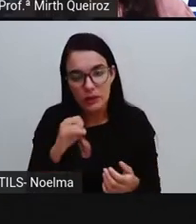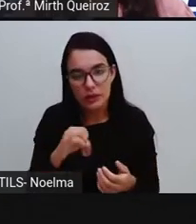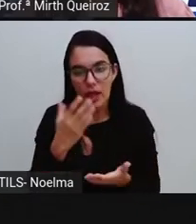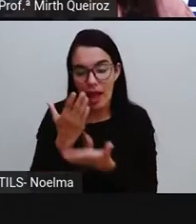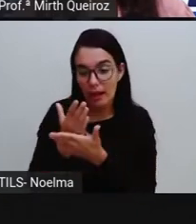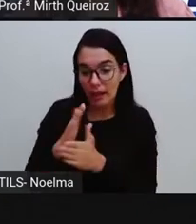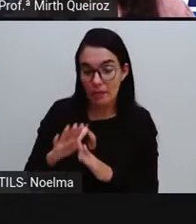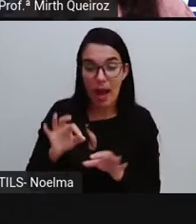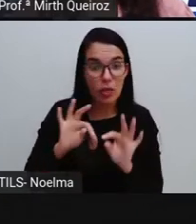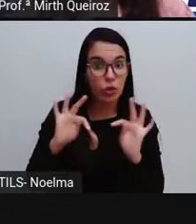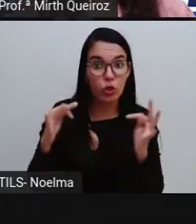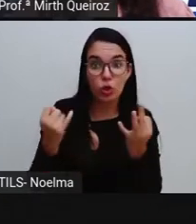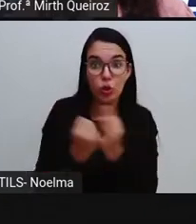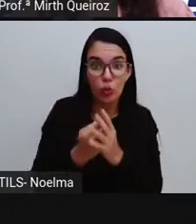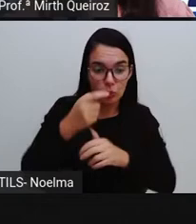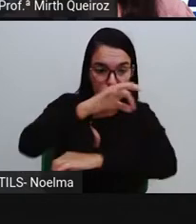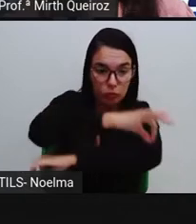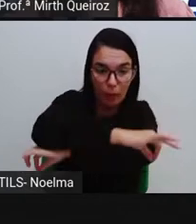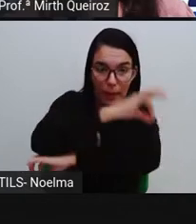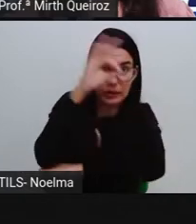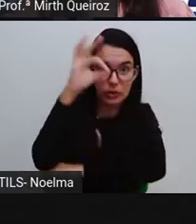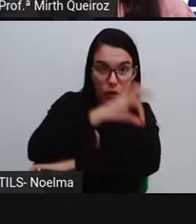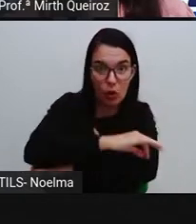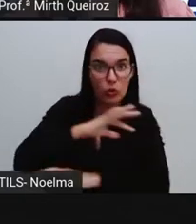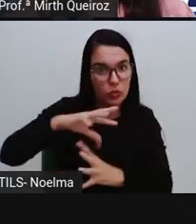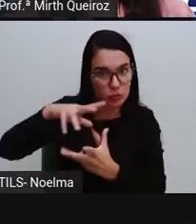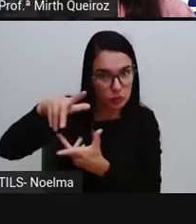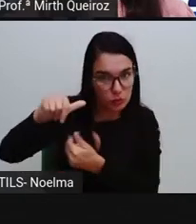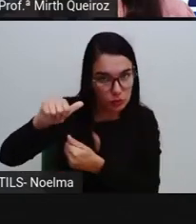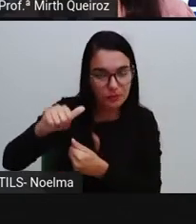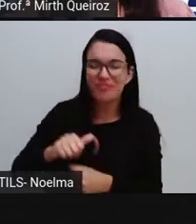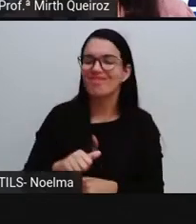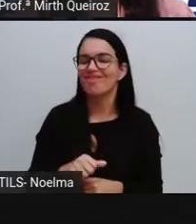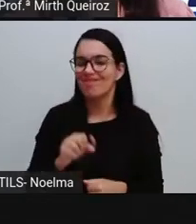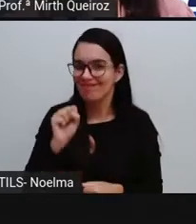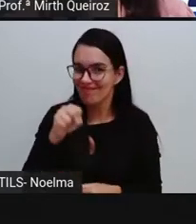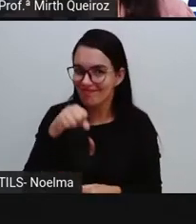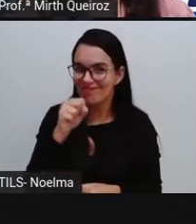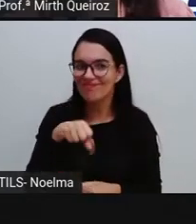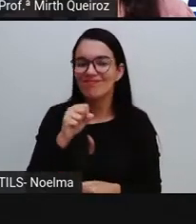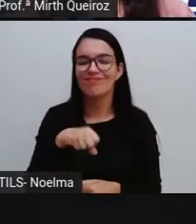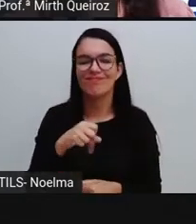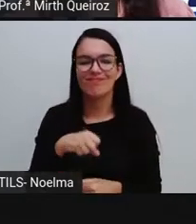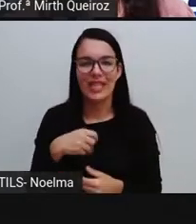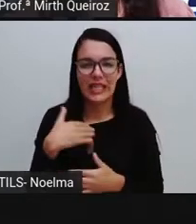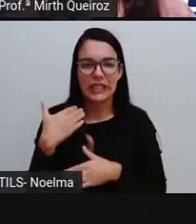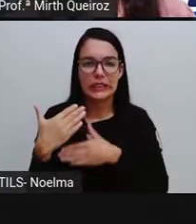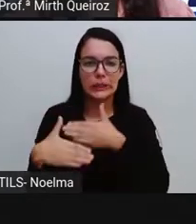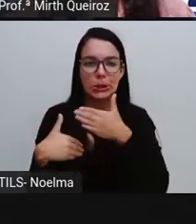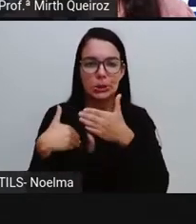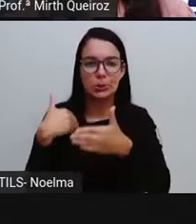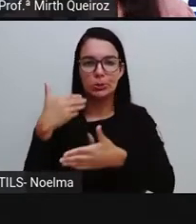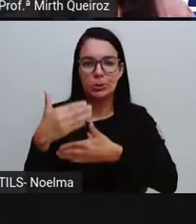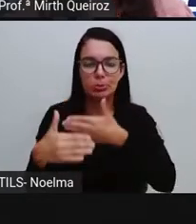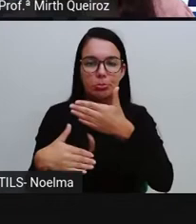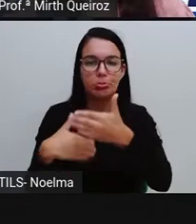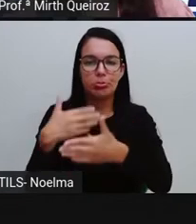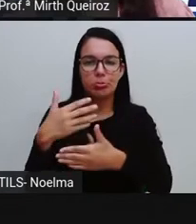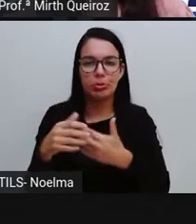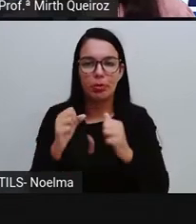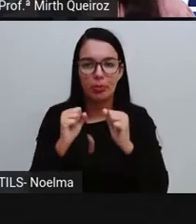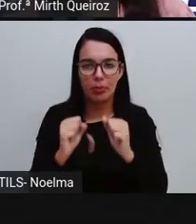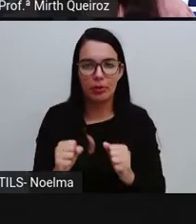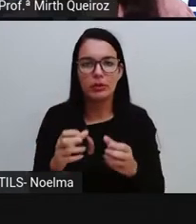acabar com todo o petróleo que hoje tem no mundo, mesmo que esse processo iniciasse a partir